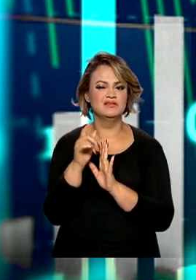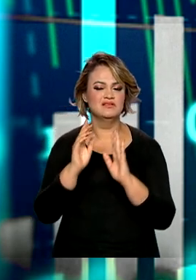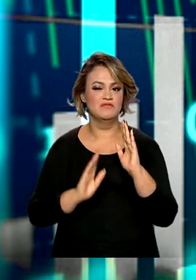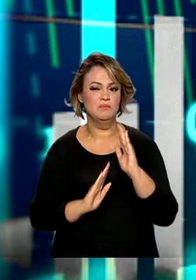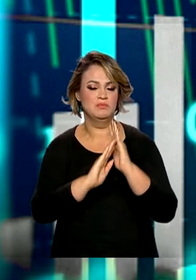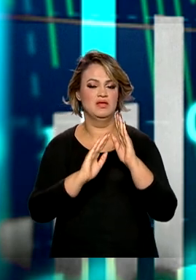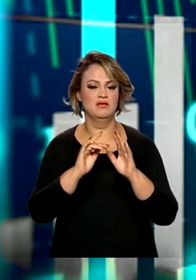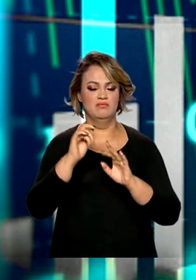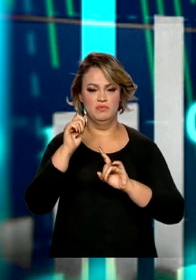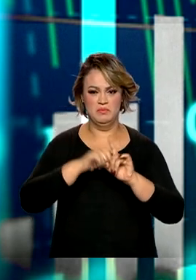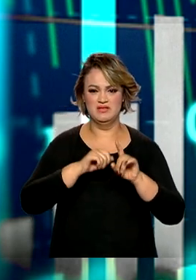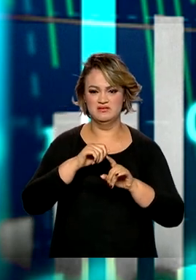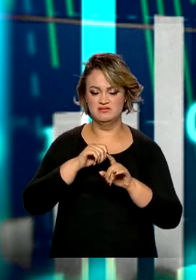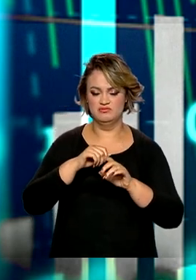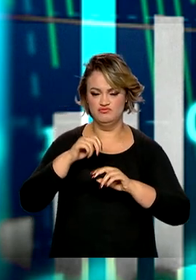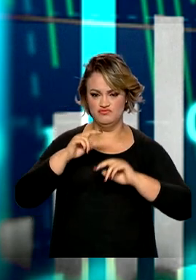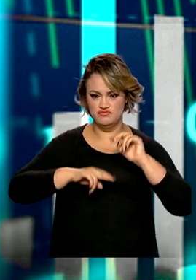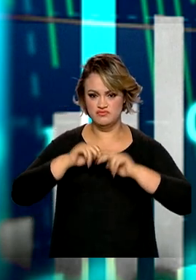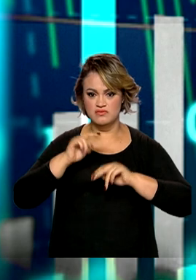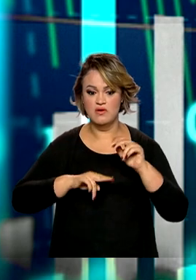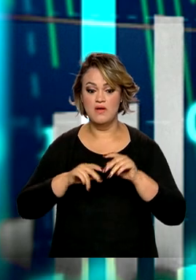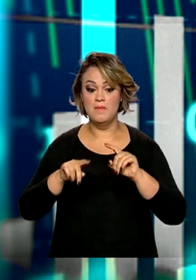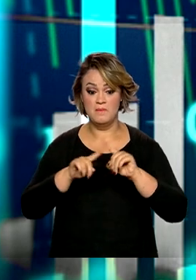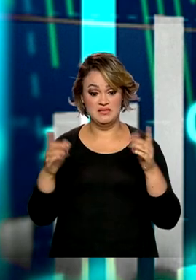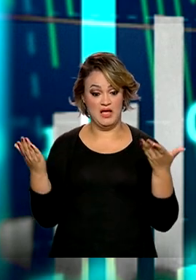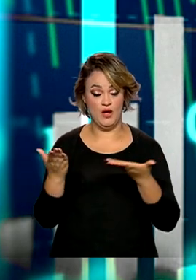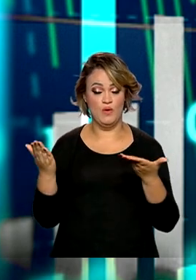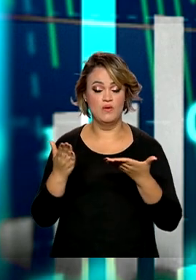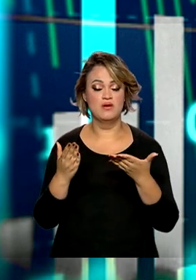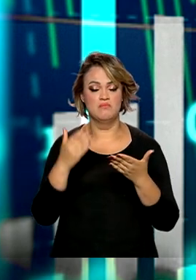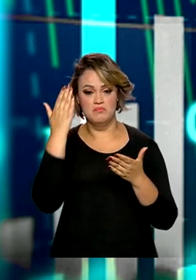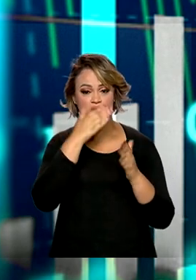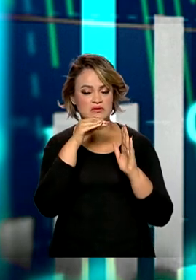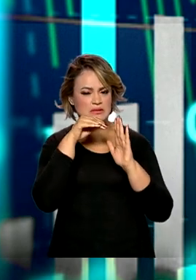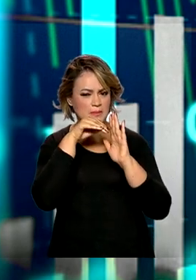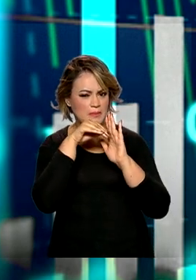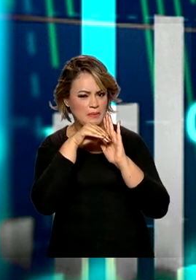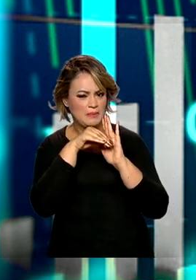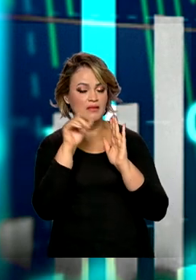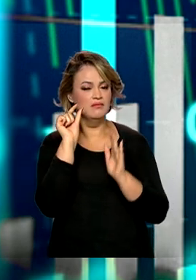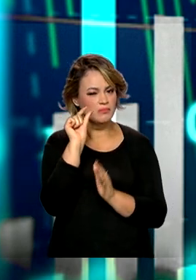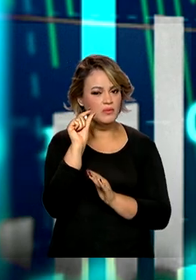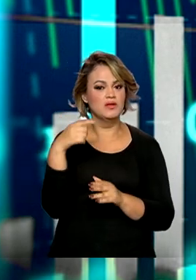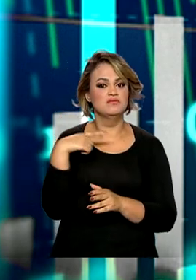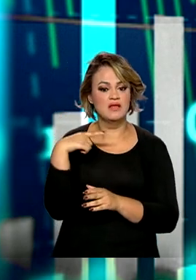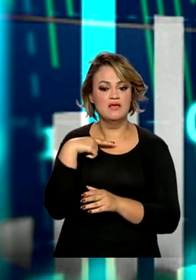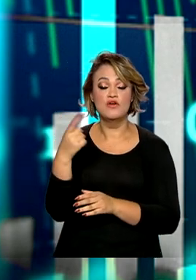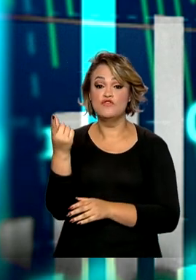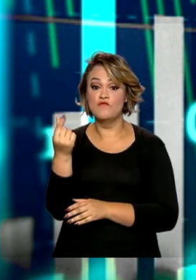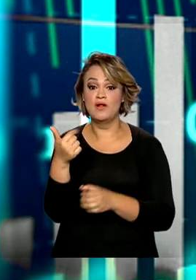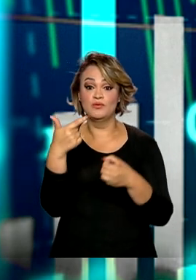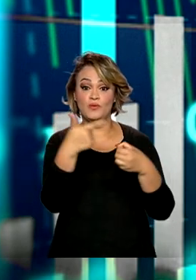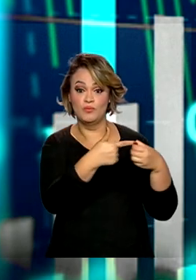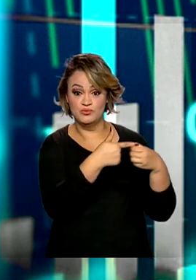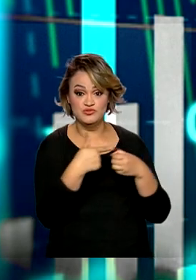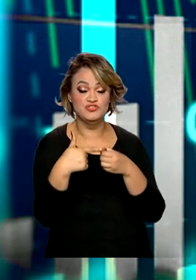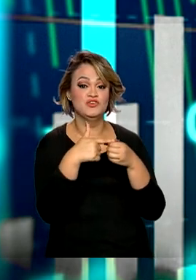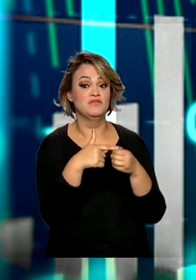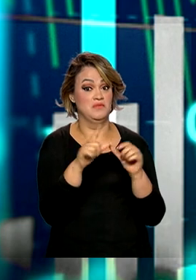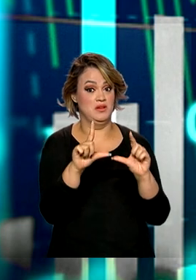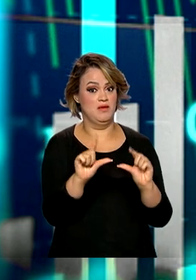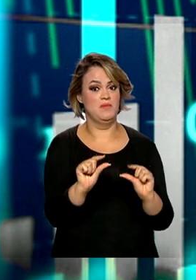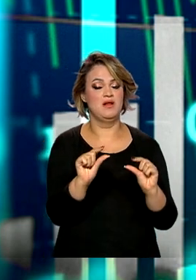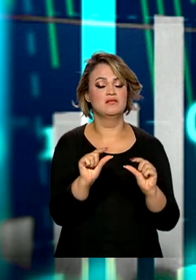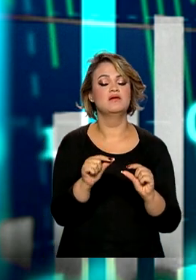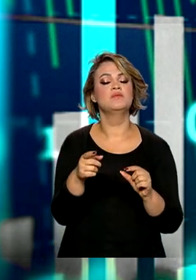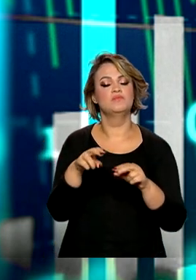junho, chegando a 0,67%, ela mostra uma clara tendência de desaceleração. E, além disso, o preço dos combustíveis está em baixa,